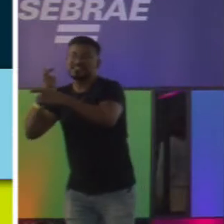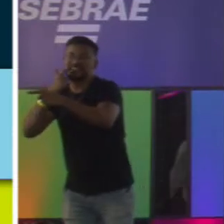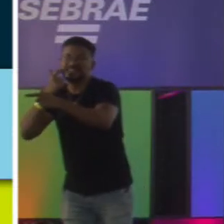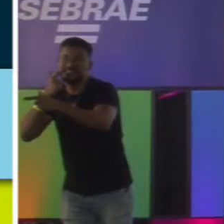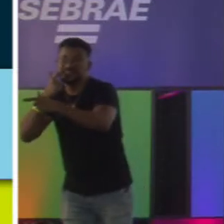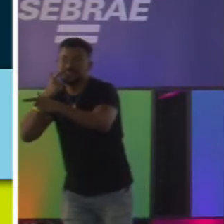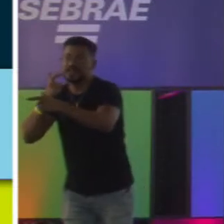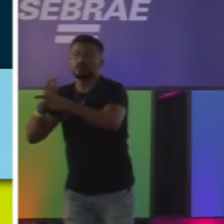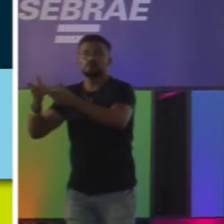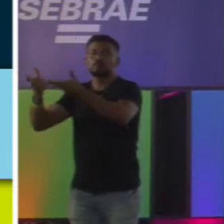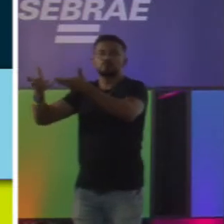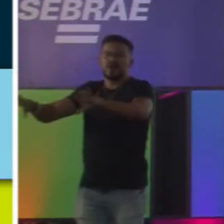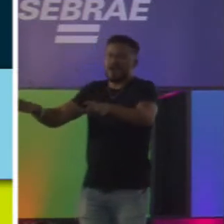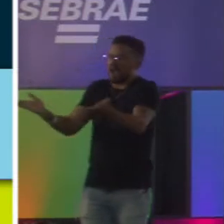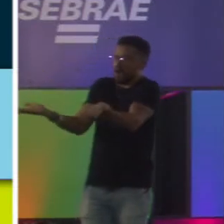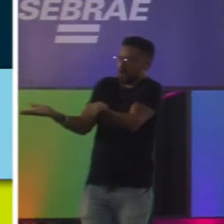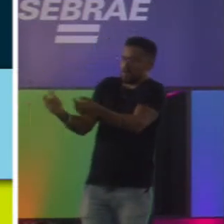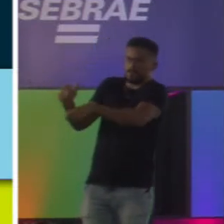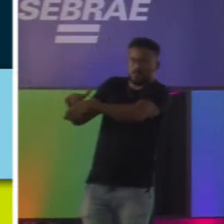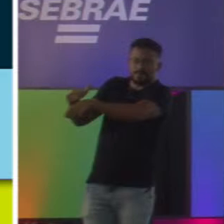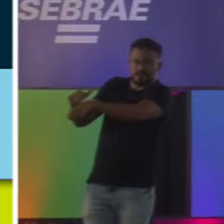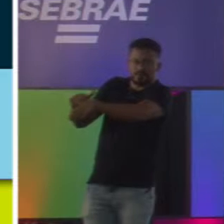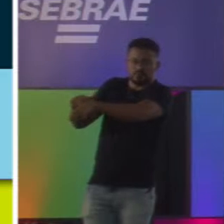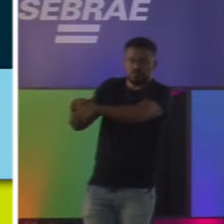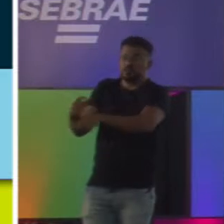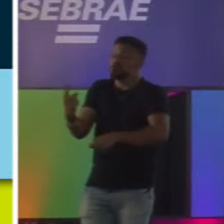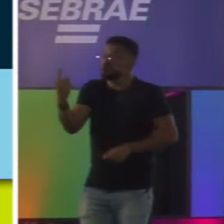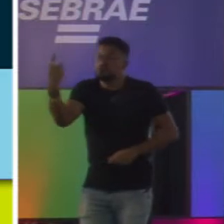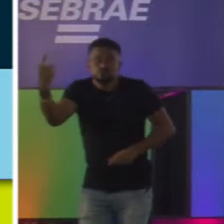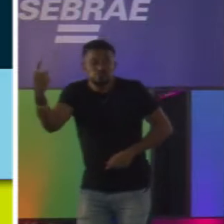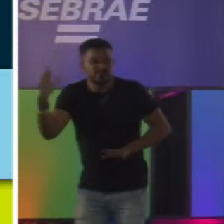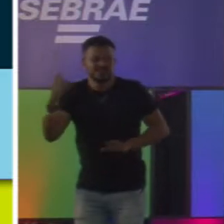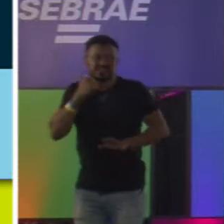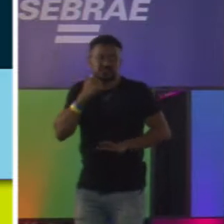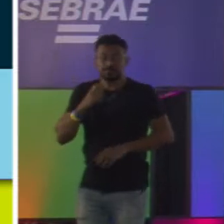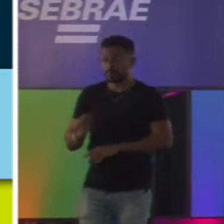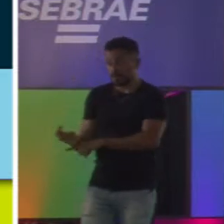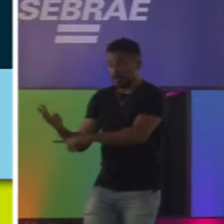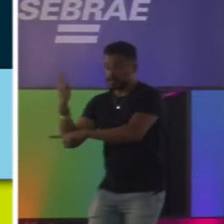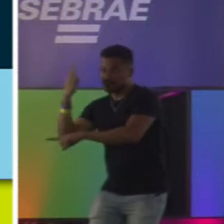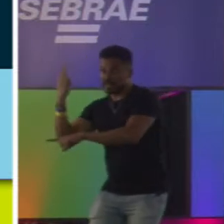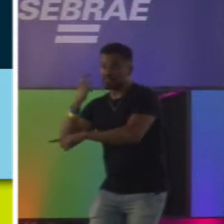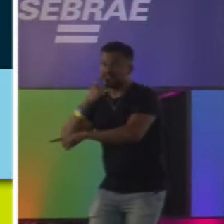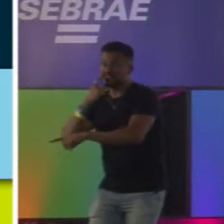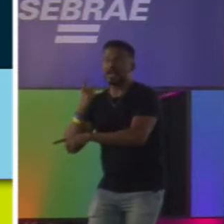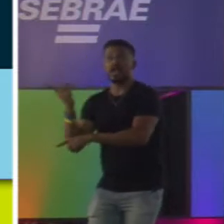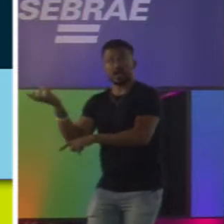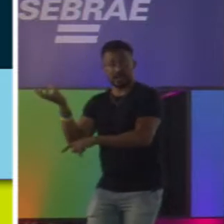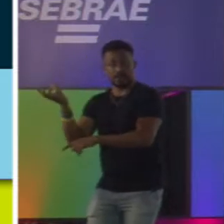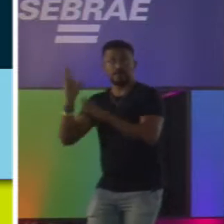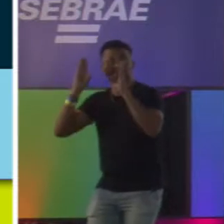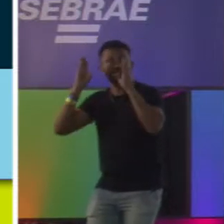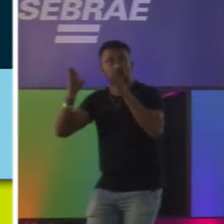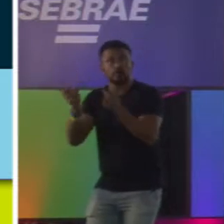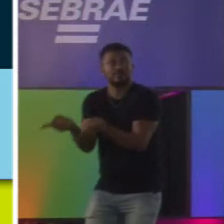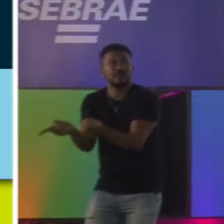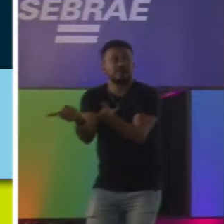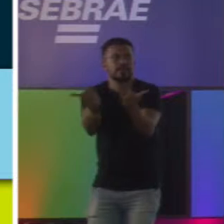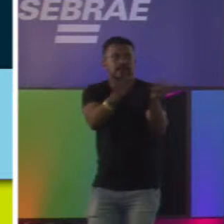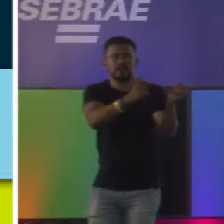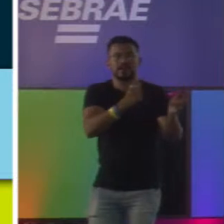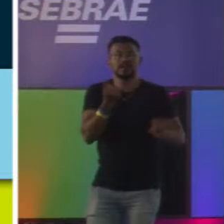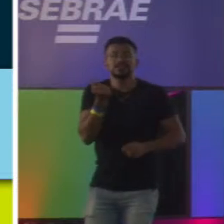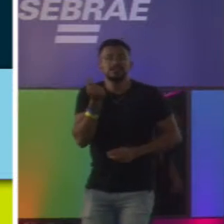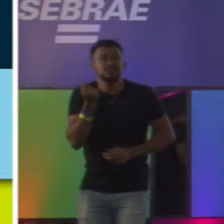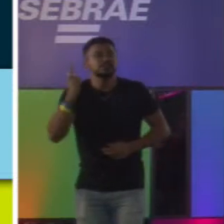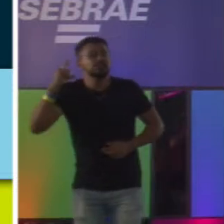cara não quer comprar, esse cara precisa de outra coisa. A de três, ela quer, mas ela quer vendas. E ela chora o preço e foca